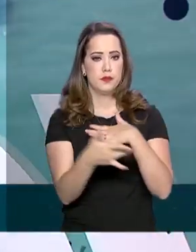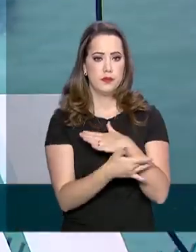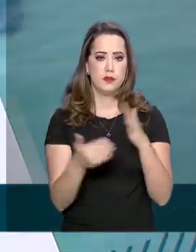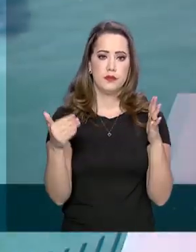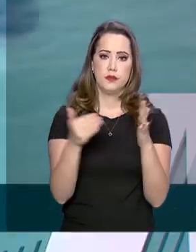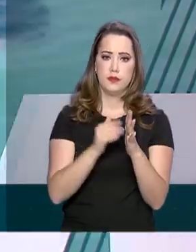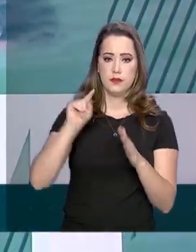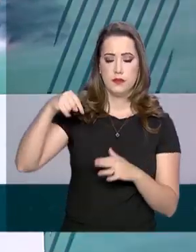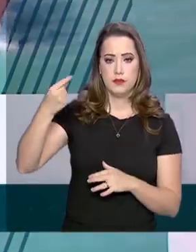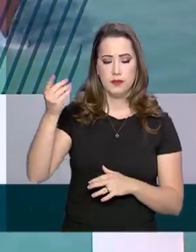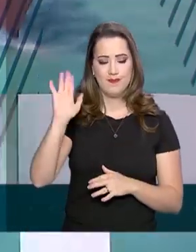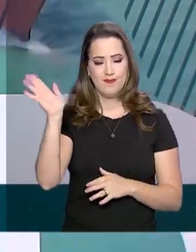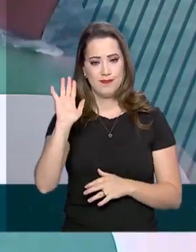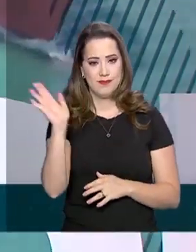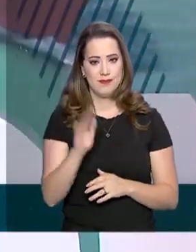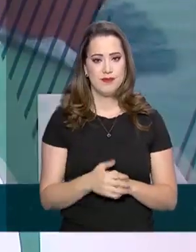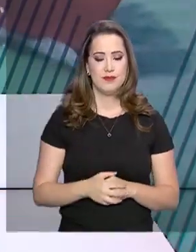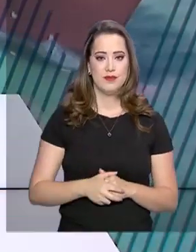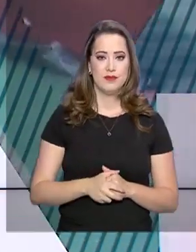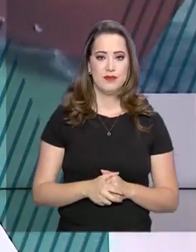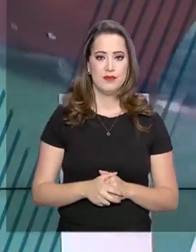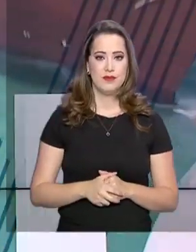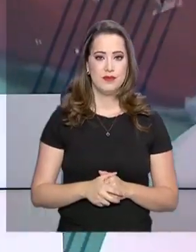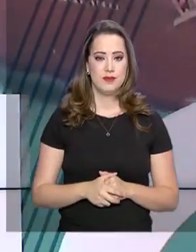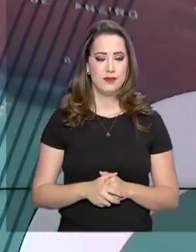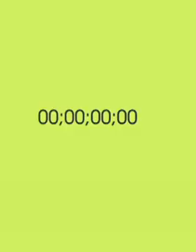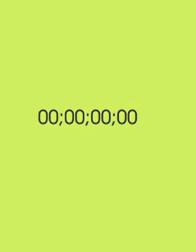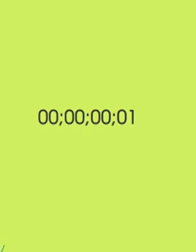redes sociais. Nos vemos na próxima edição. Até lá!